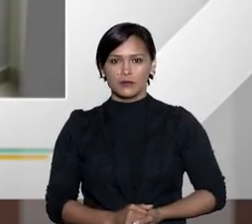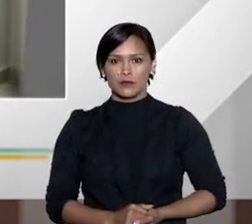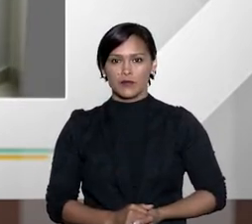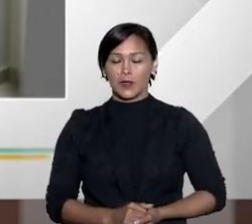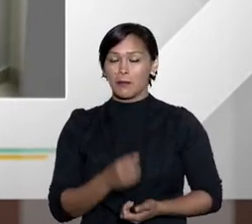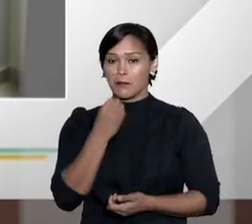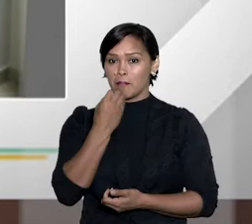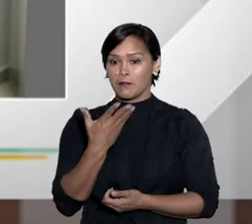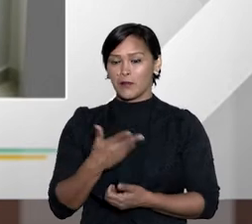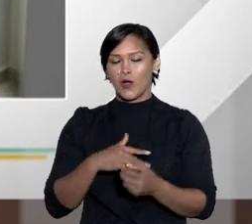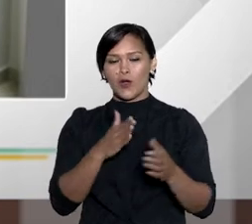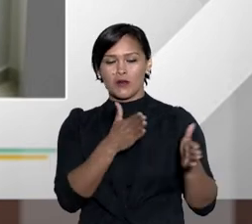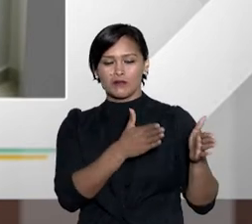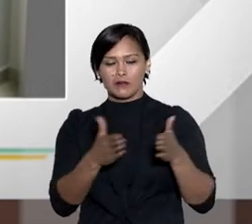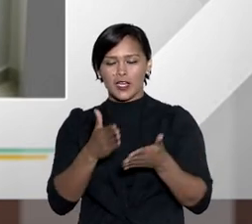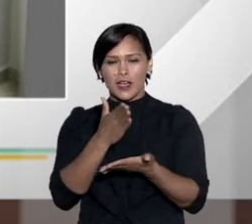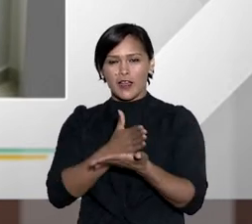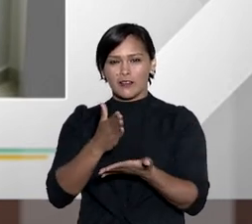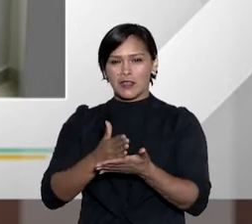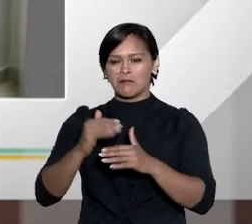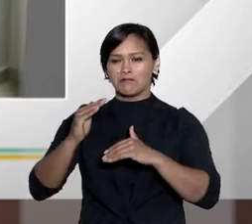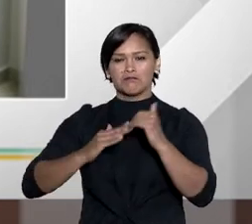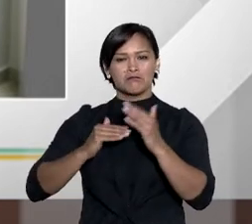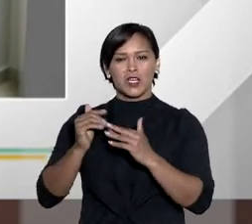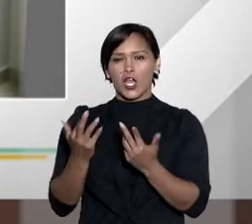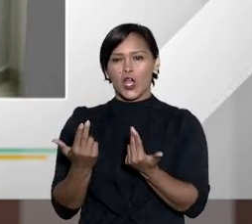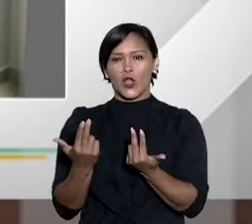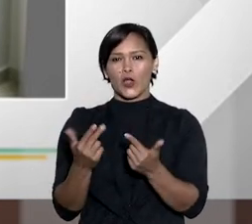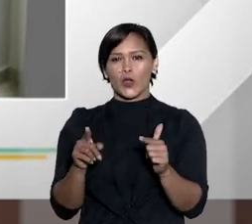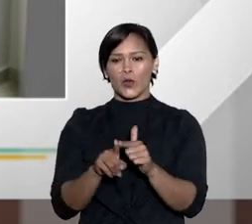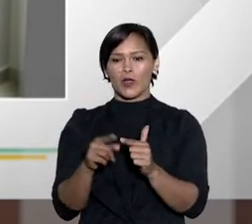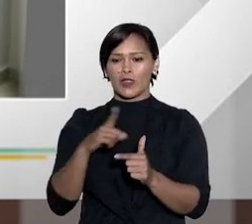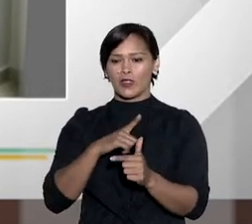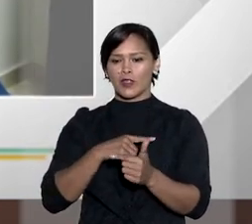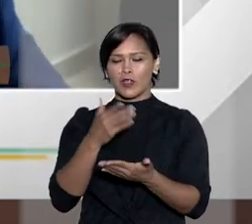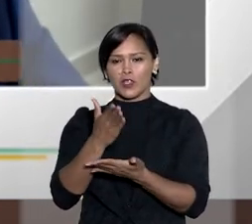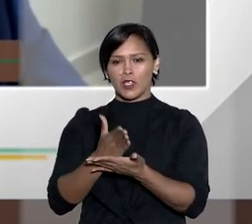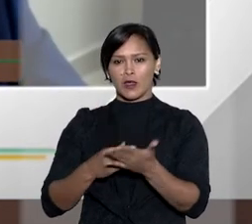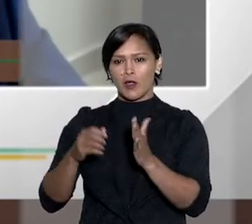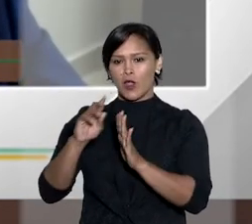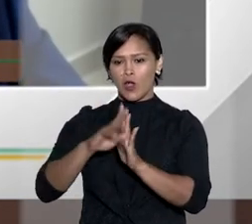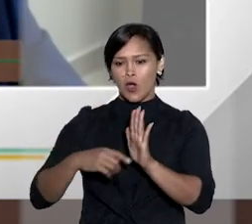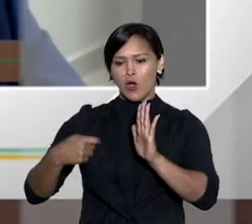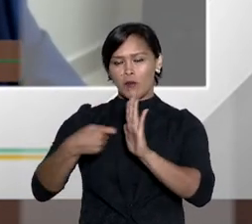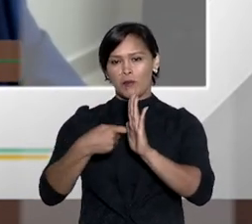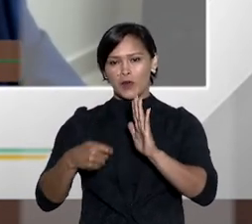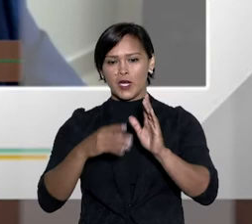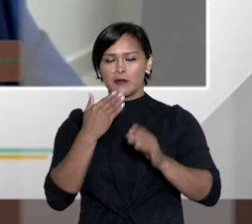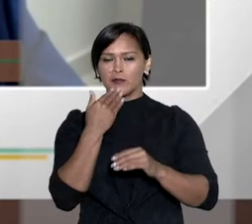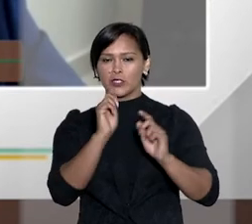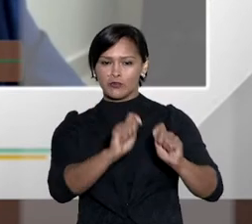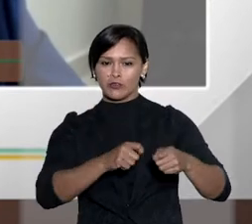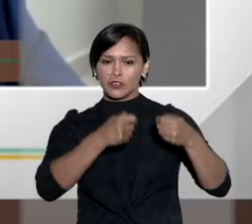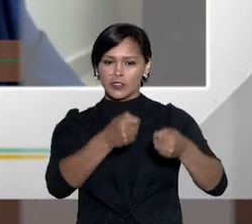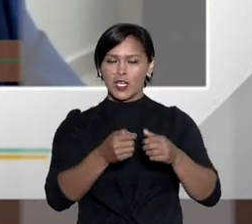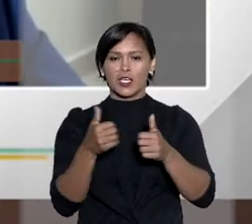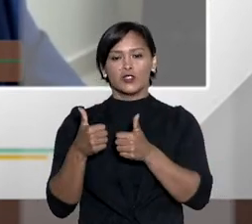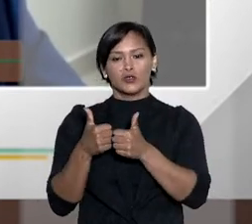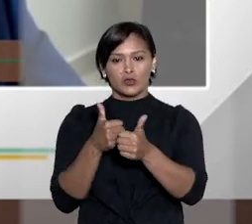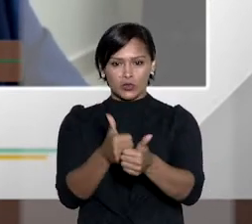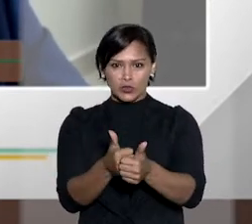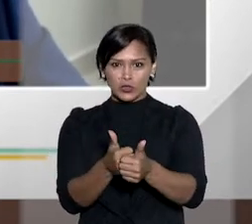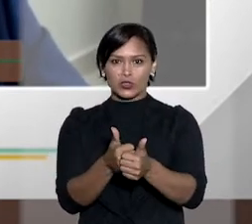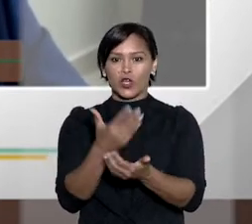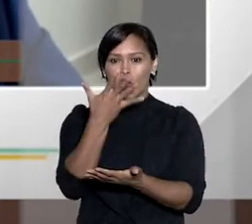Fátima, as fases são praticamente as mesmas. Nós temos fase postulatória com pedido de defesa, fase instrutória